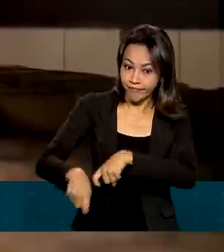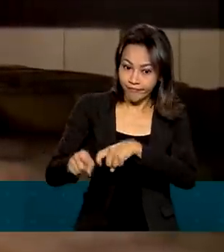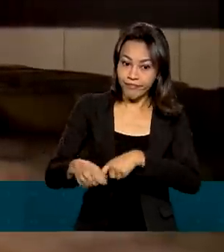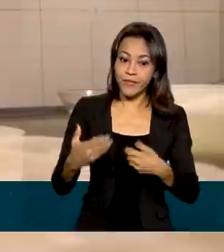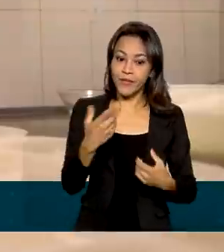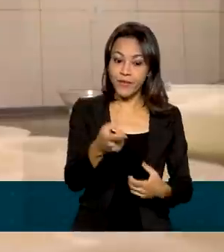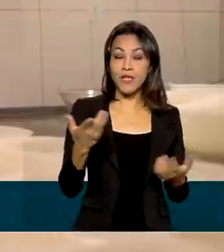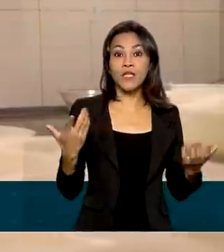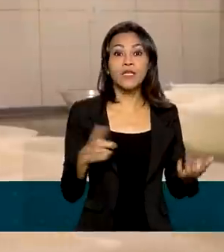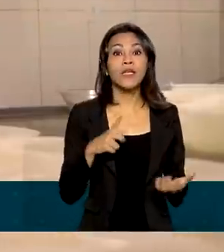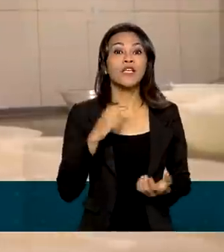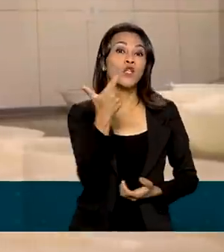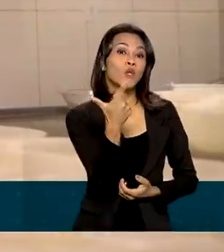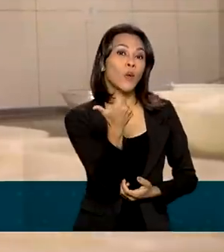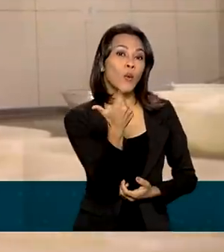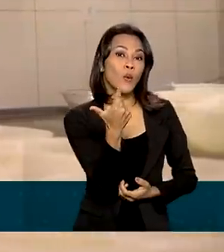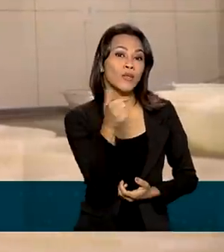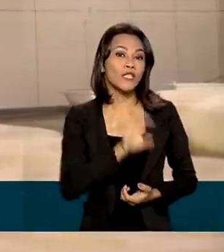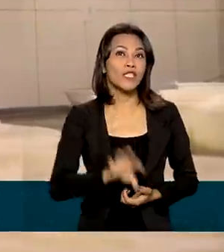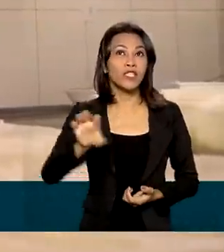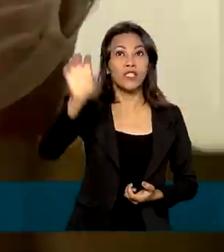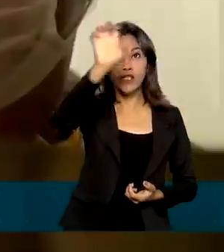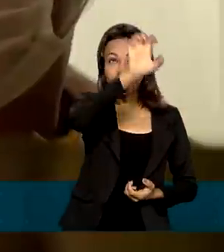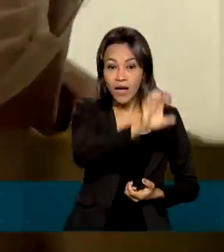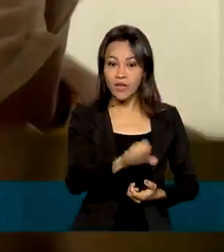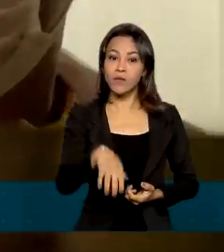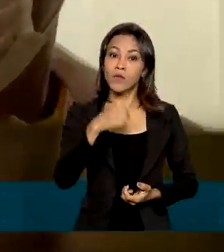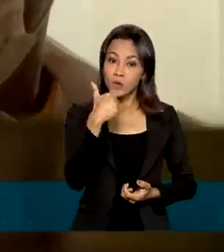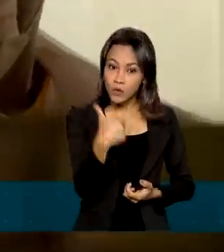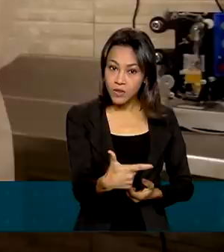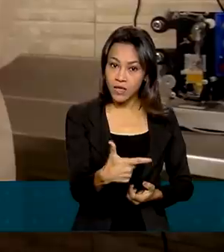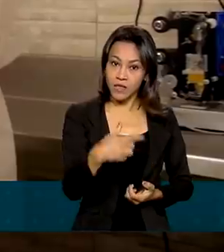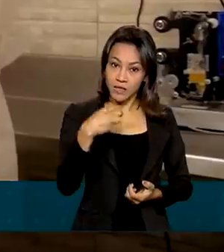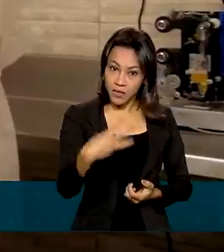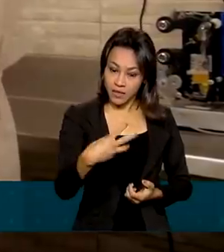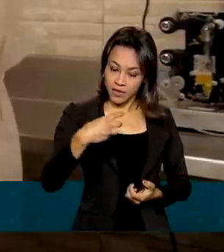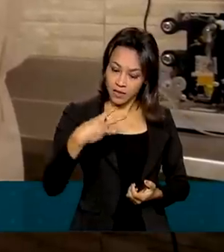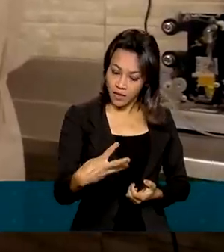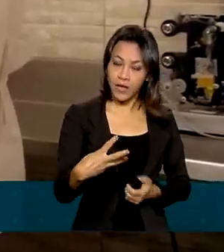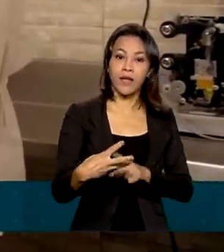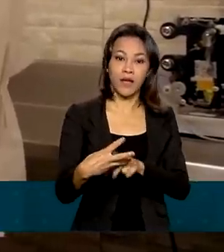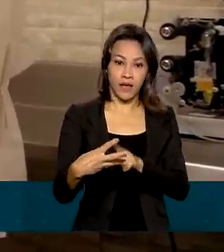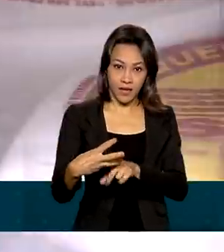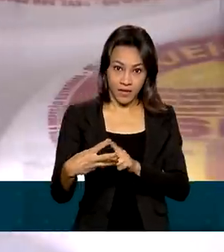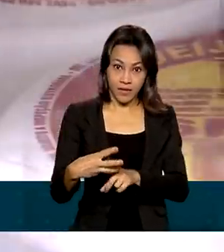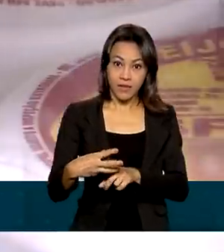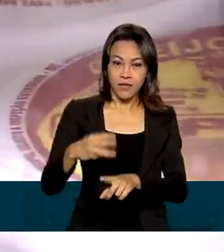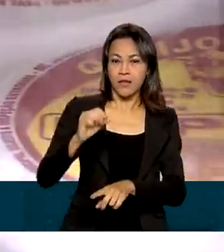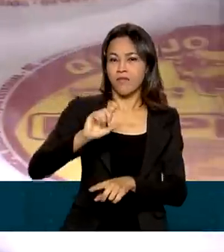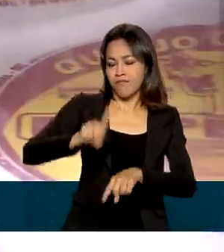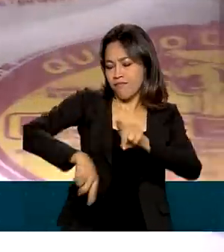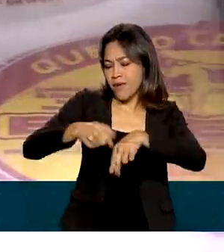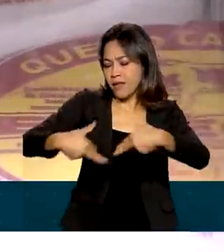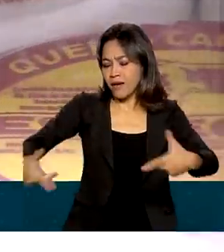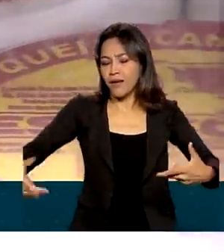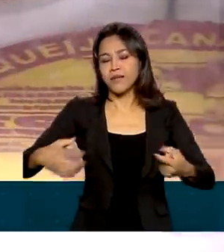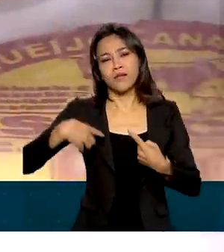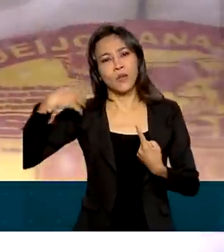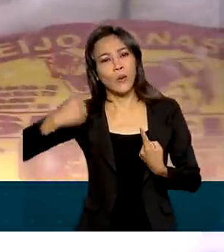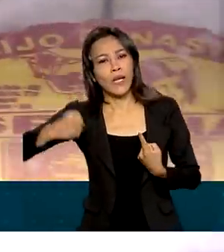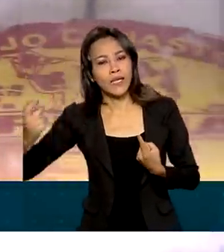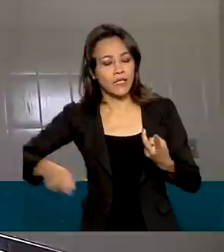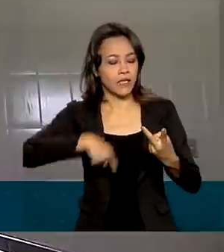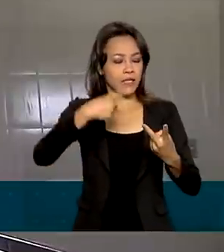em 12 estados, distribuídos em 233 artigos brasileiros, derivados de leite,